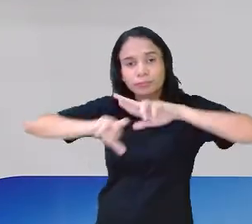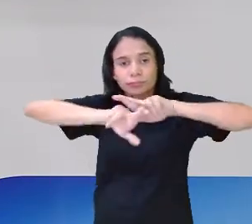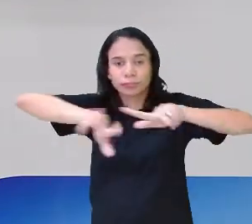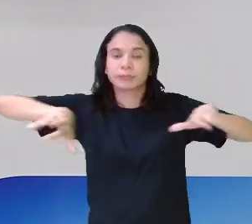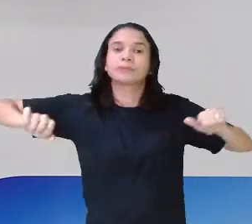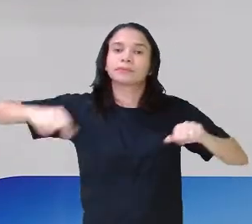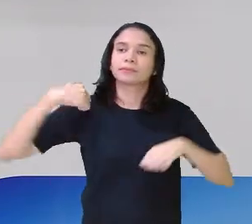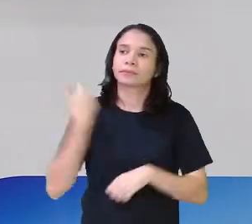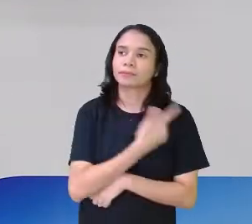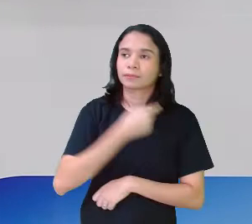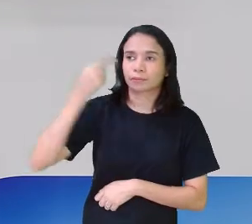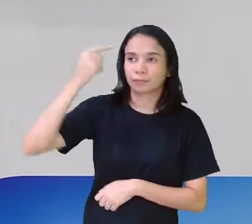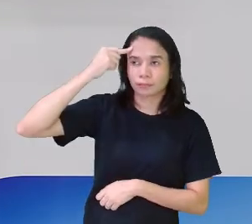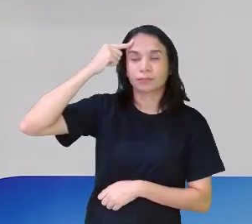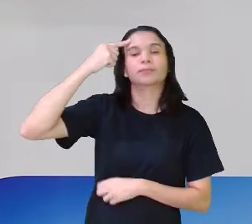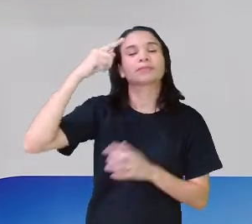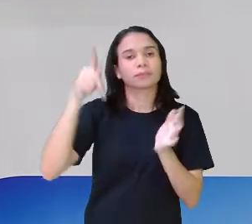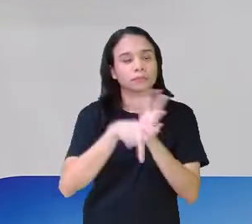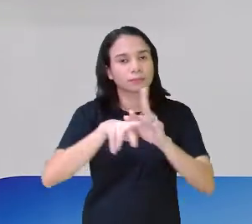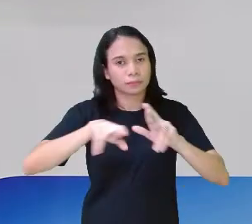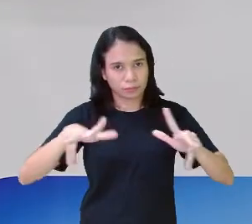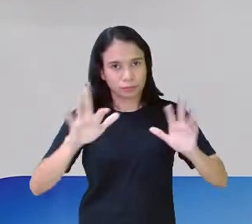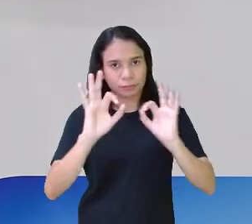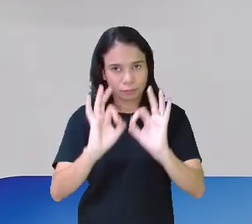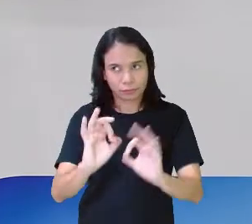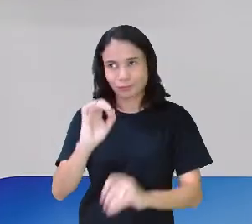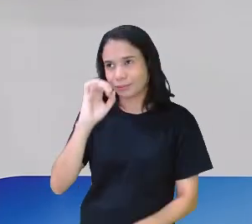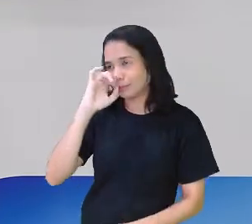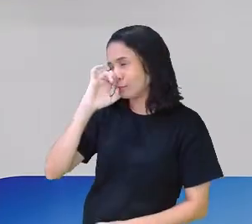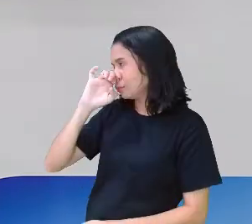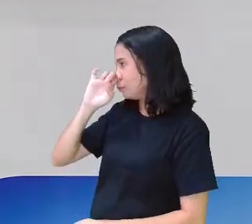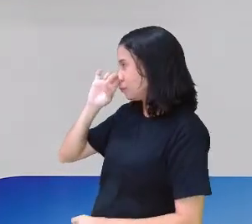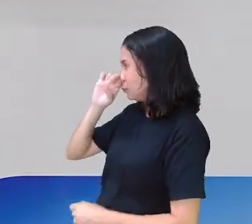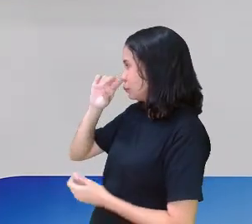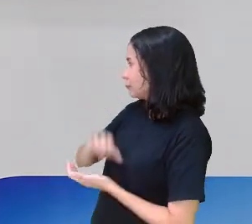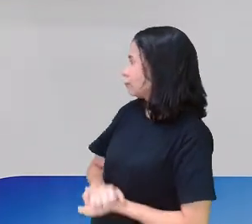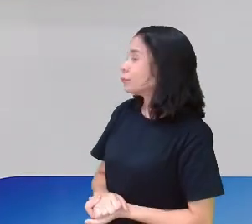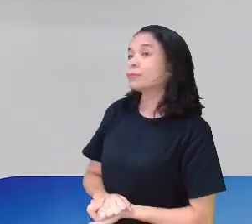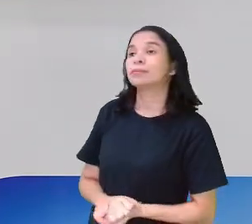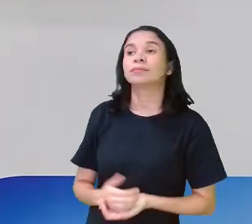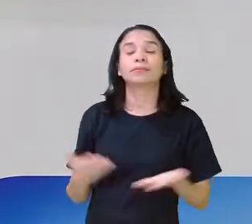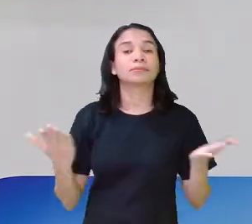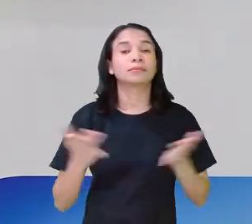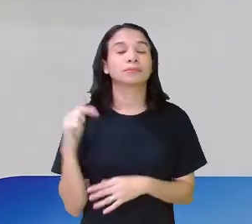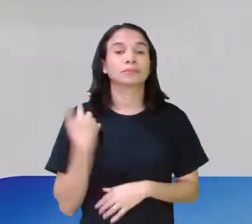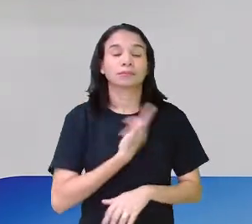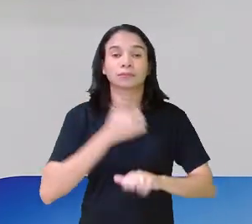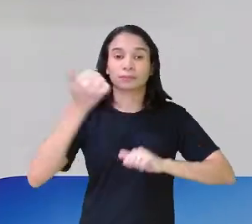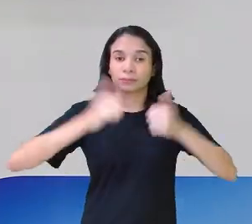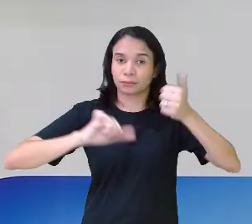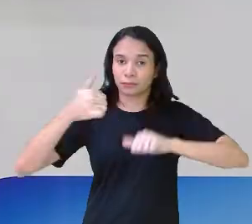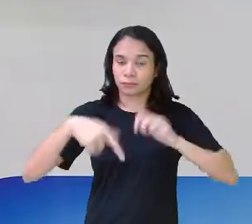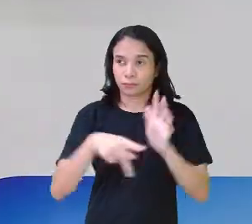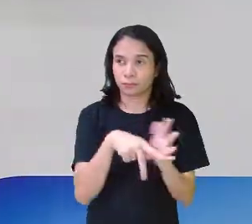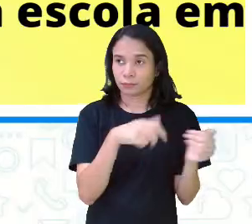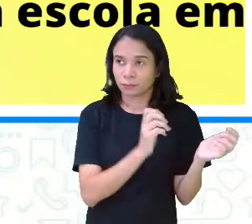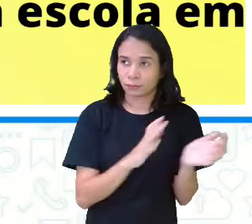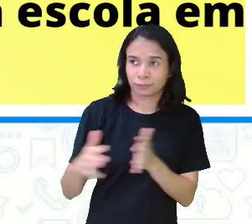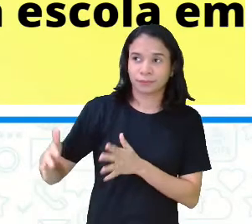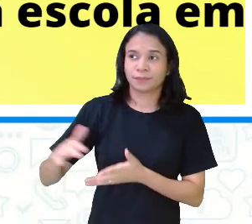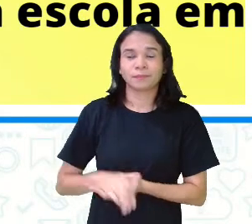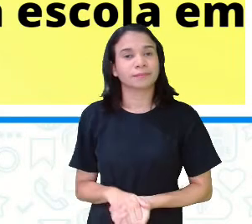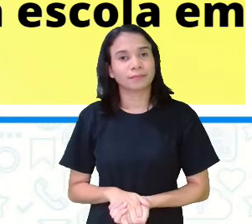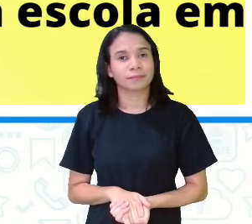diferentes, pensamos também de maneira diferente. Vamos ler uma resenha crítica? E aí, a gente vai analisar ela o passo a passo.